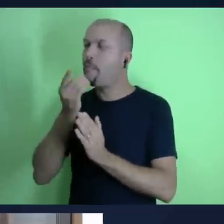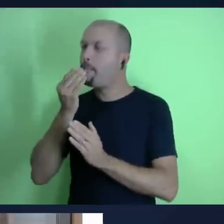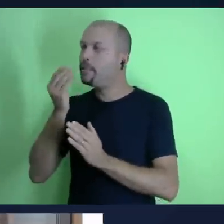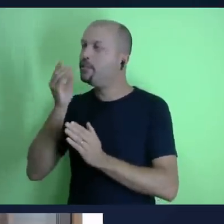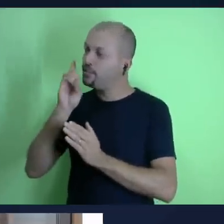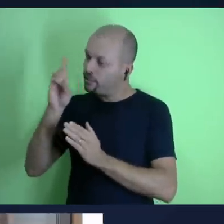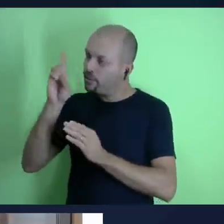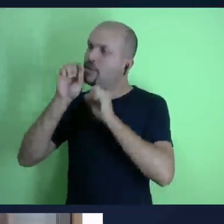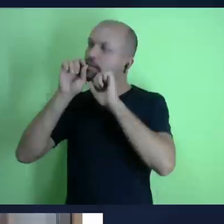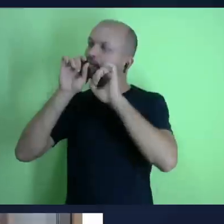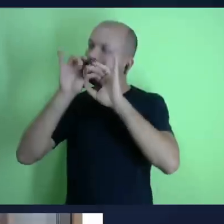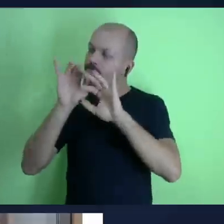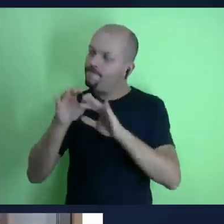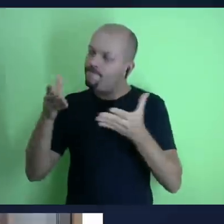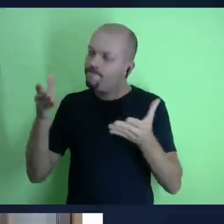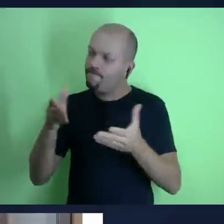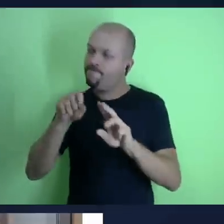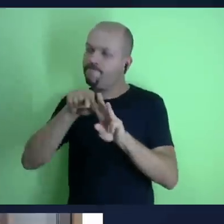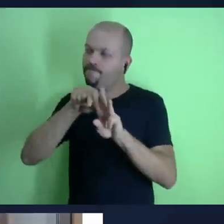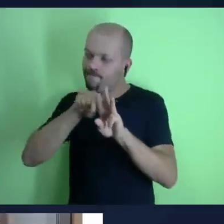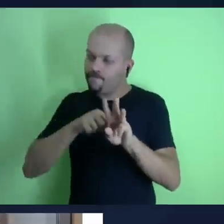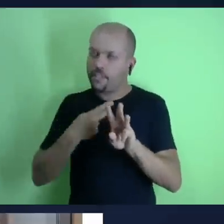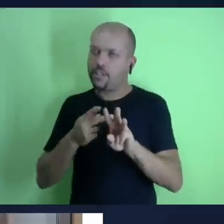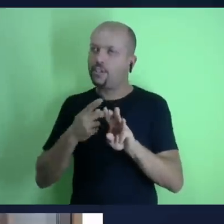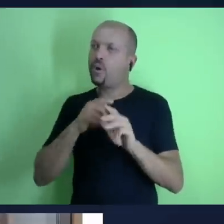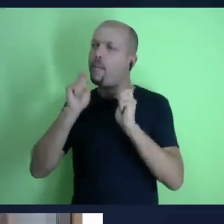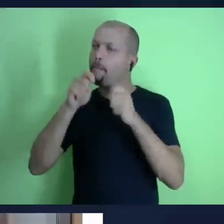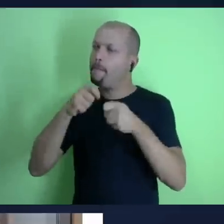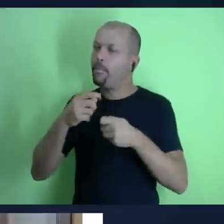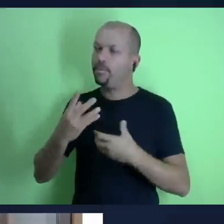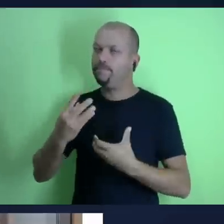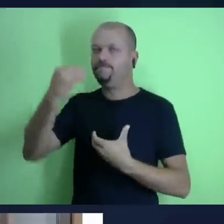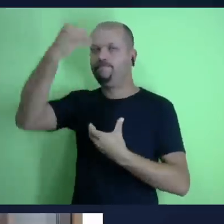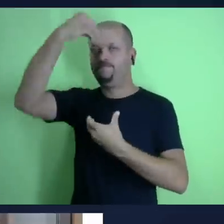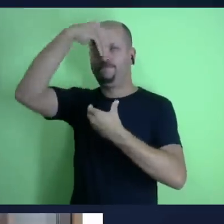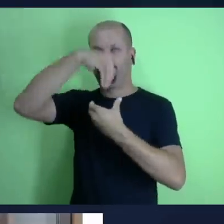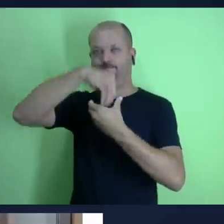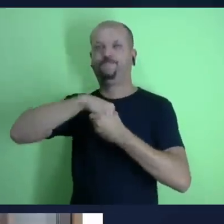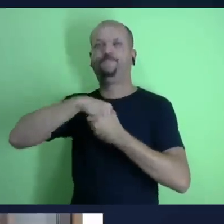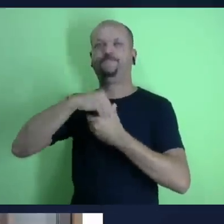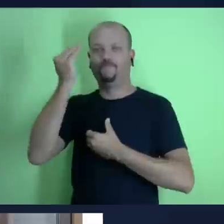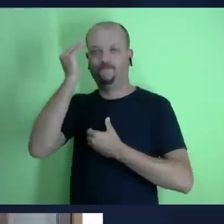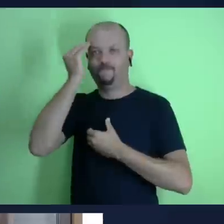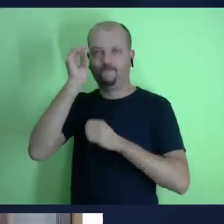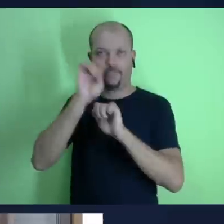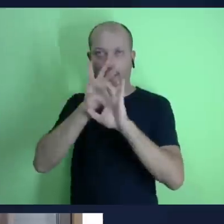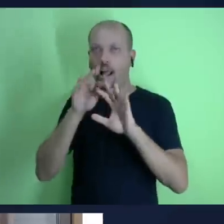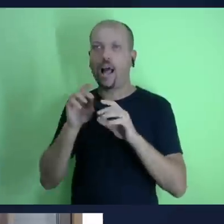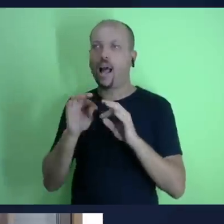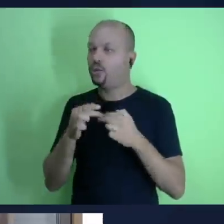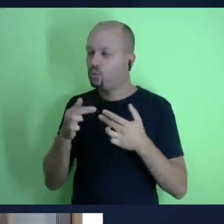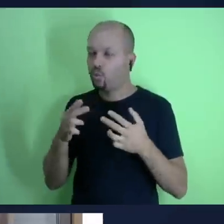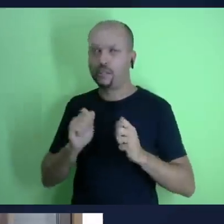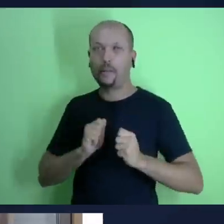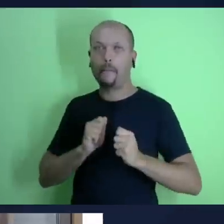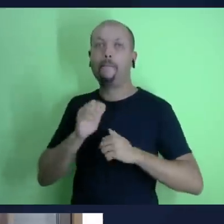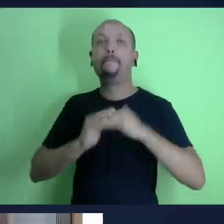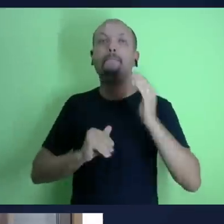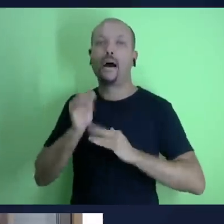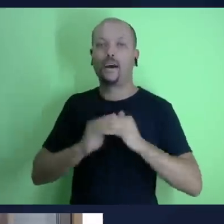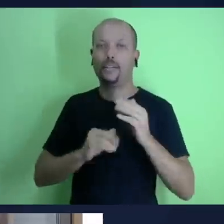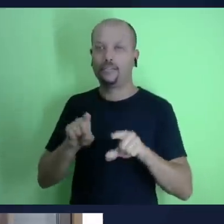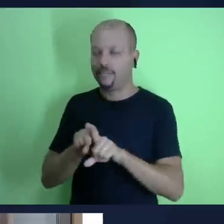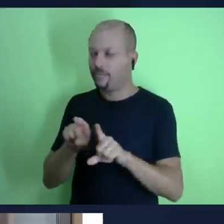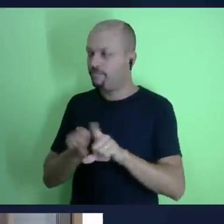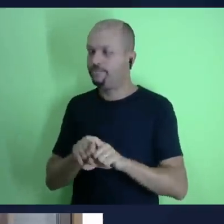Júlio e querido amigo querido amigo que nos acompanha eu quero dizer que infelizmente nós como seres